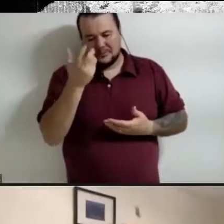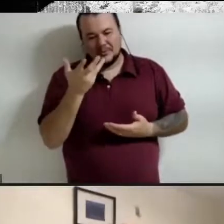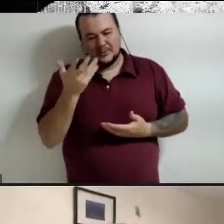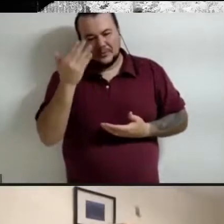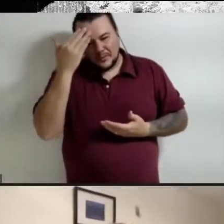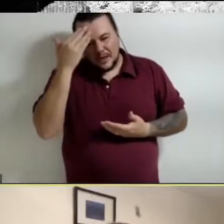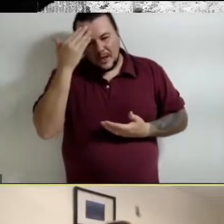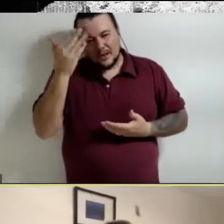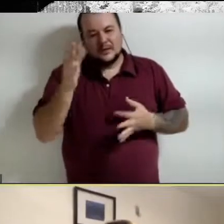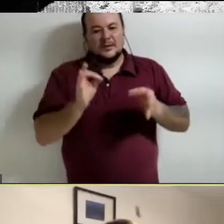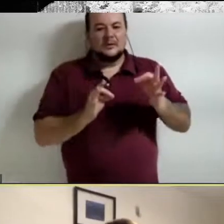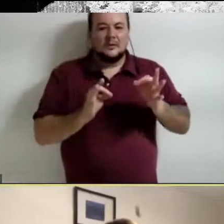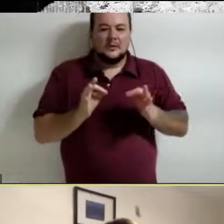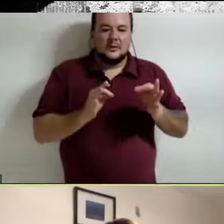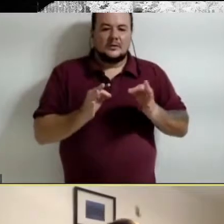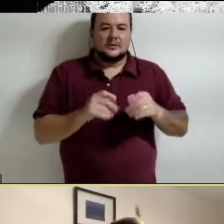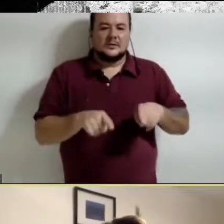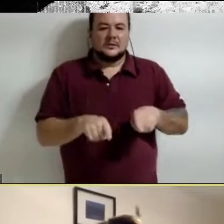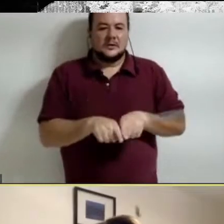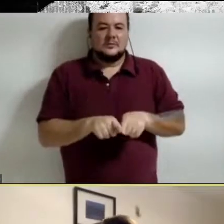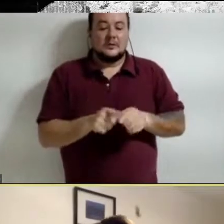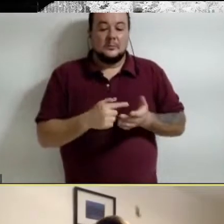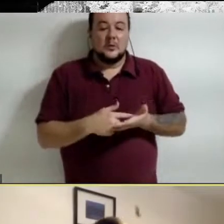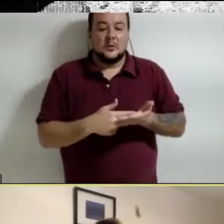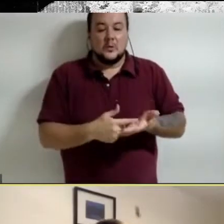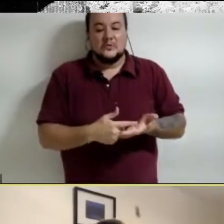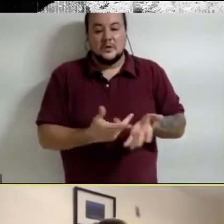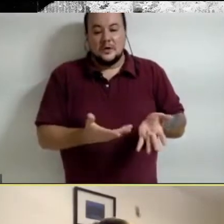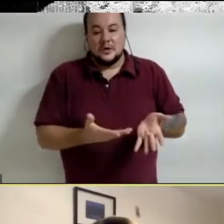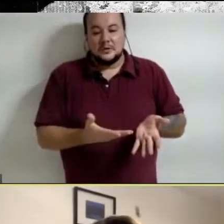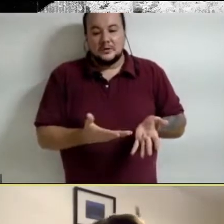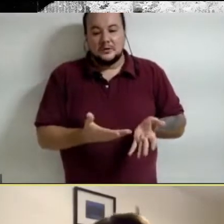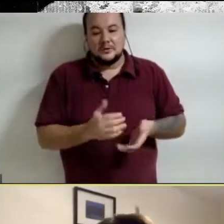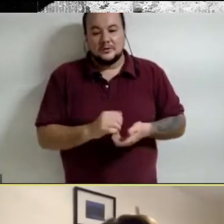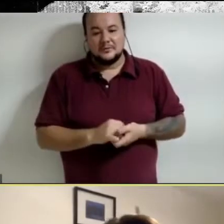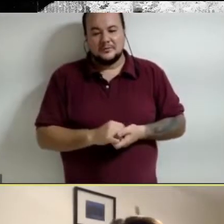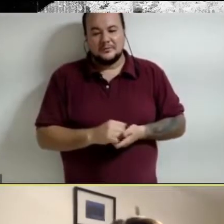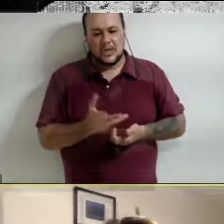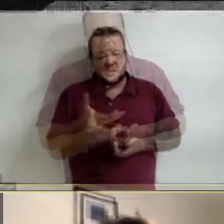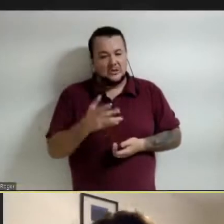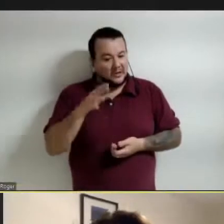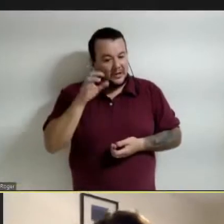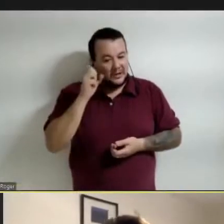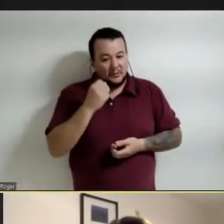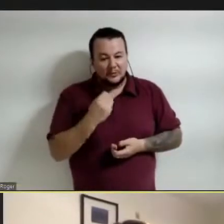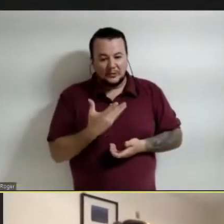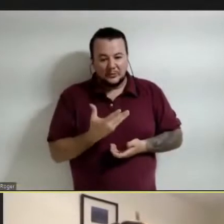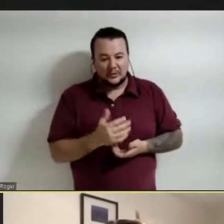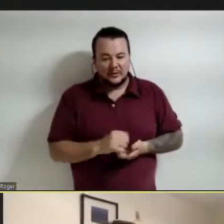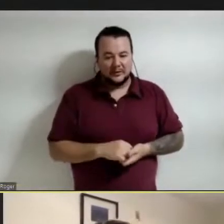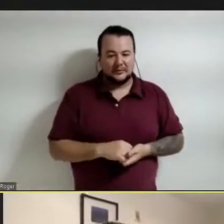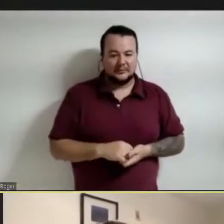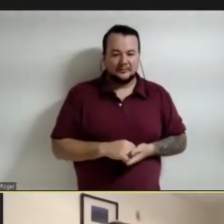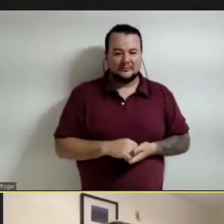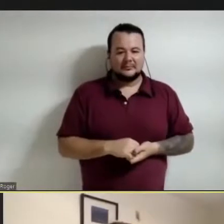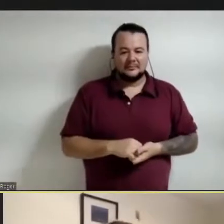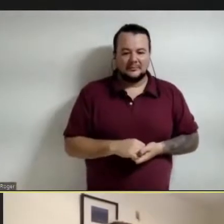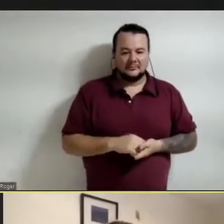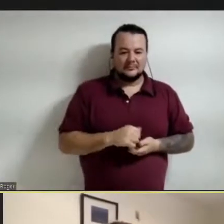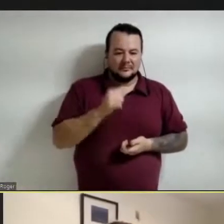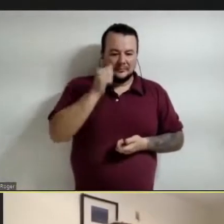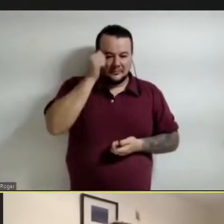a organização o convite espero que vocês estejam me ouvindo bem eu resolvi não usar o